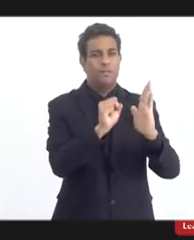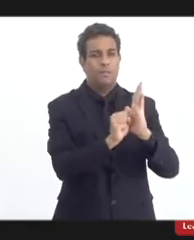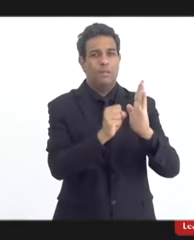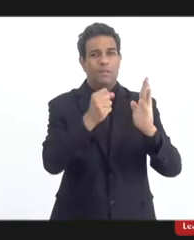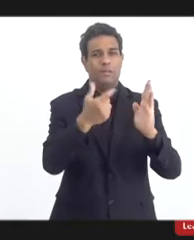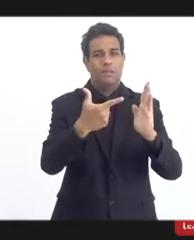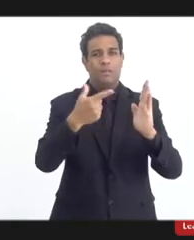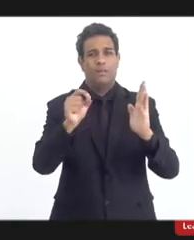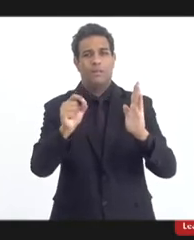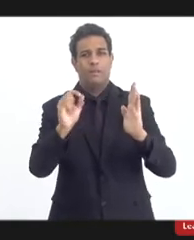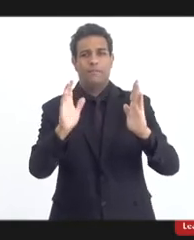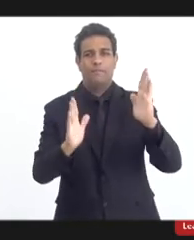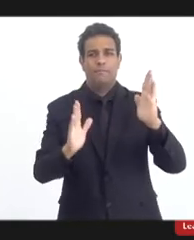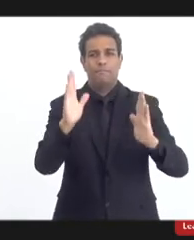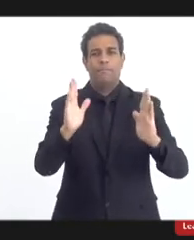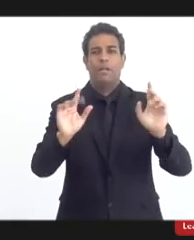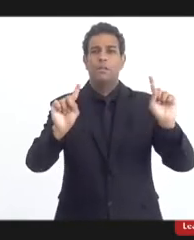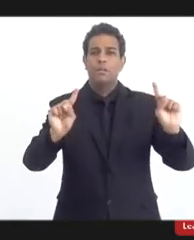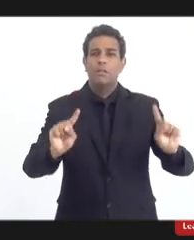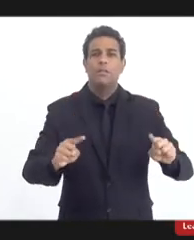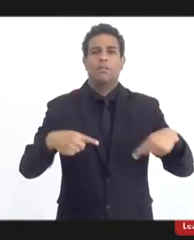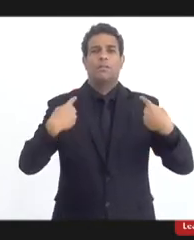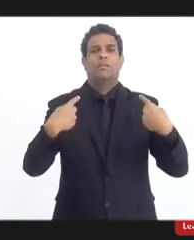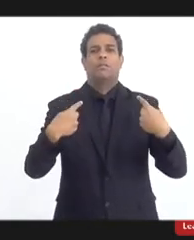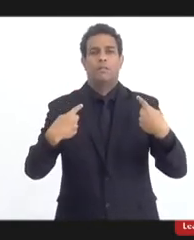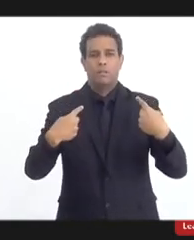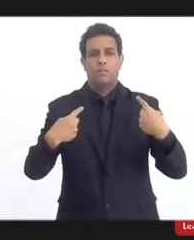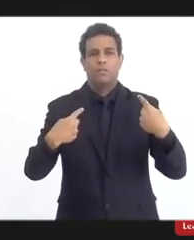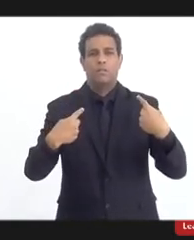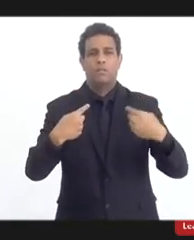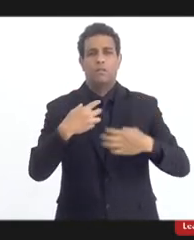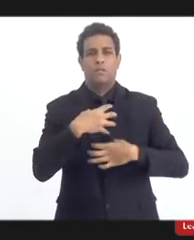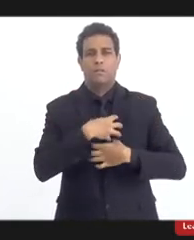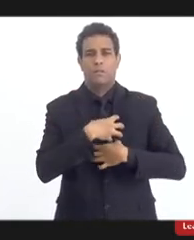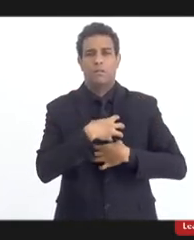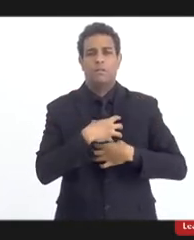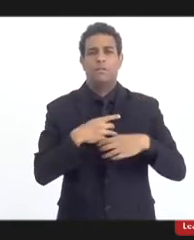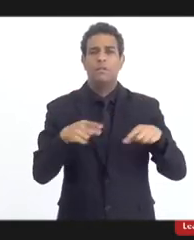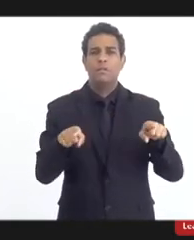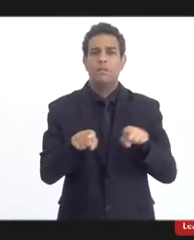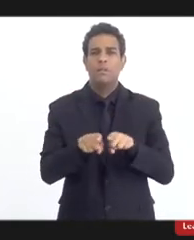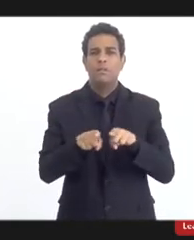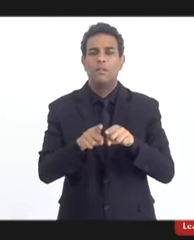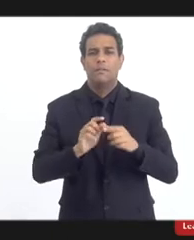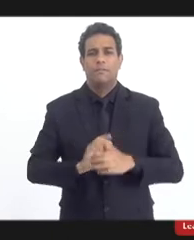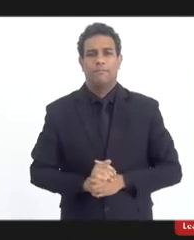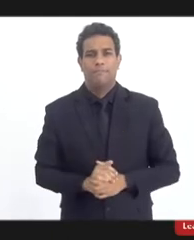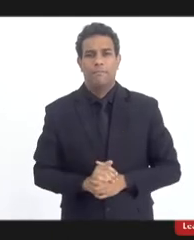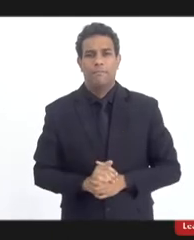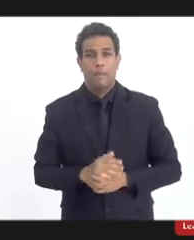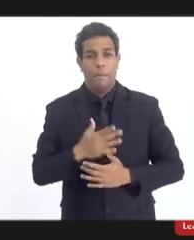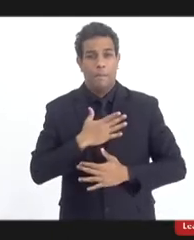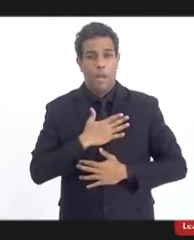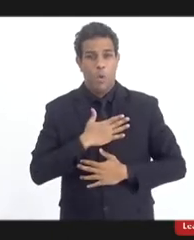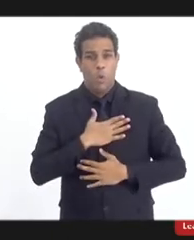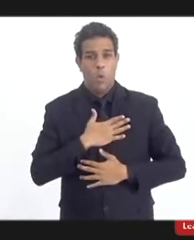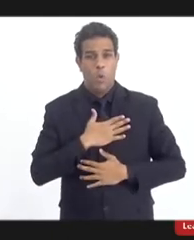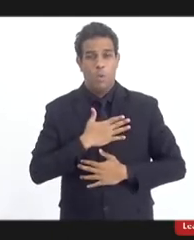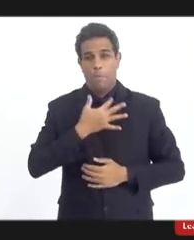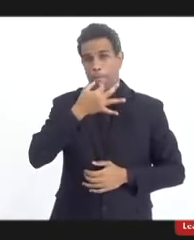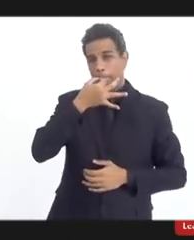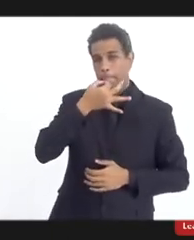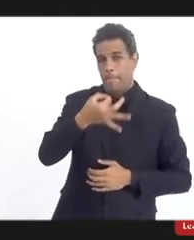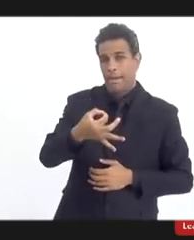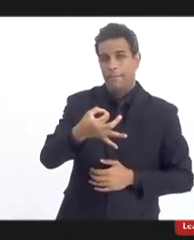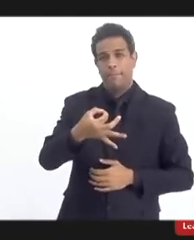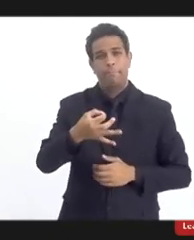o grande desafio do ser humano é conviver com outro ser humano. Quer dizer, do meu ponto de vista, é uma coisa